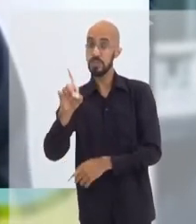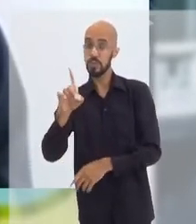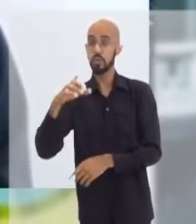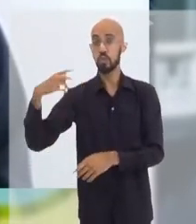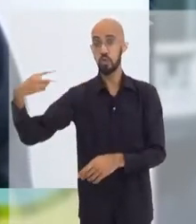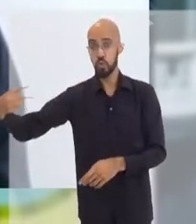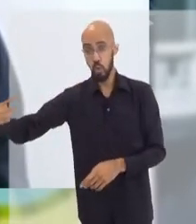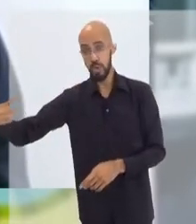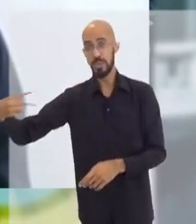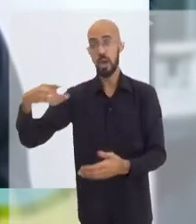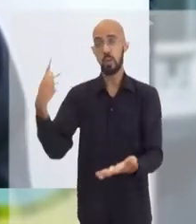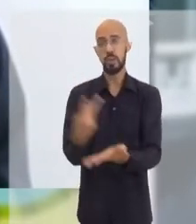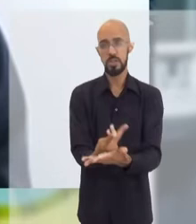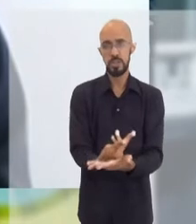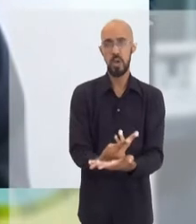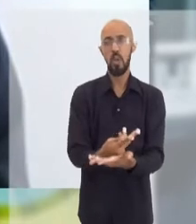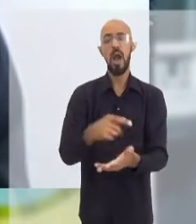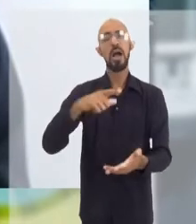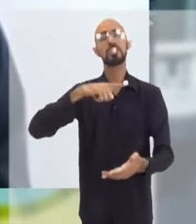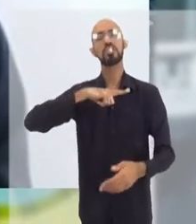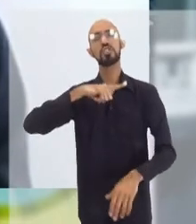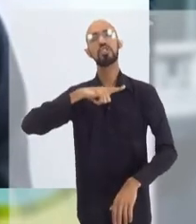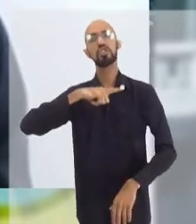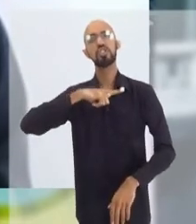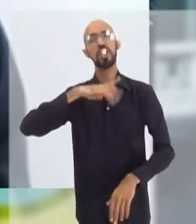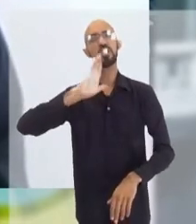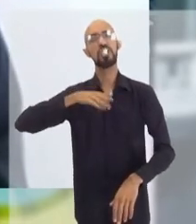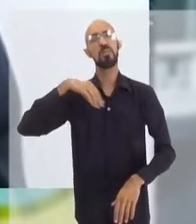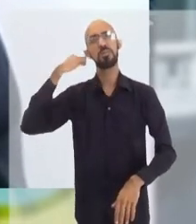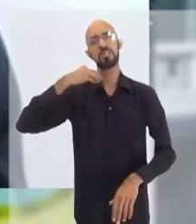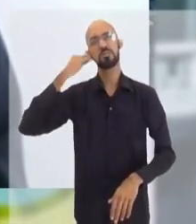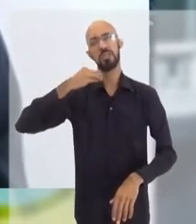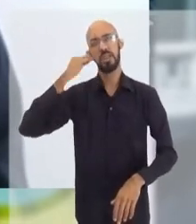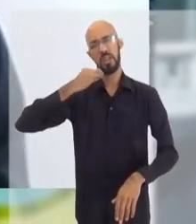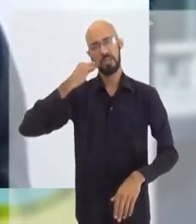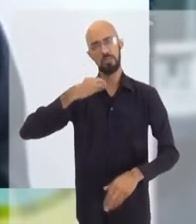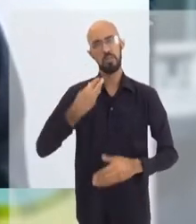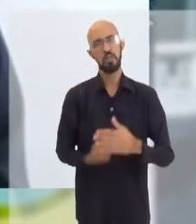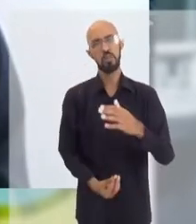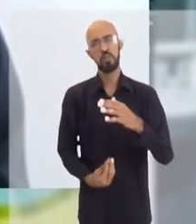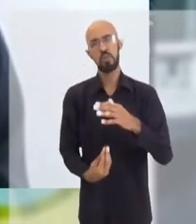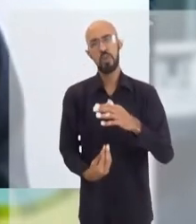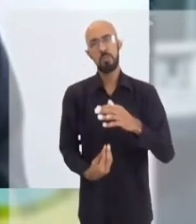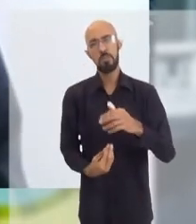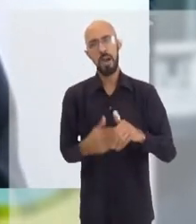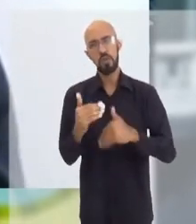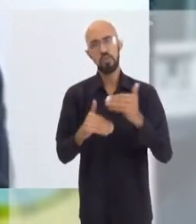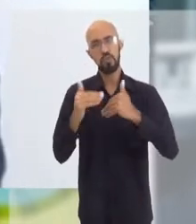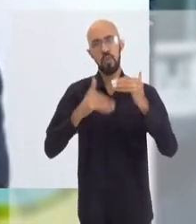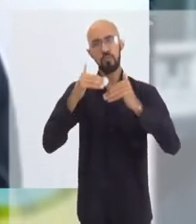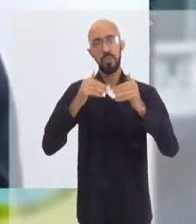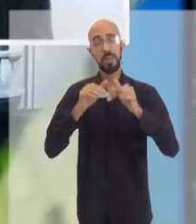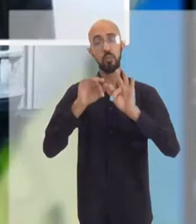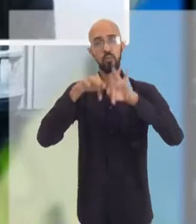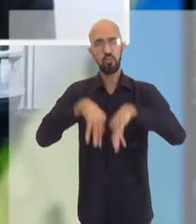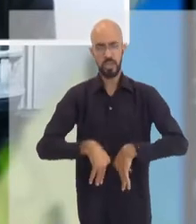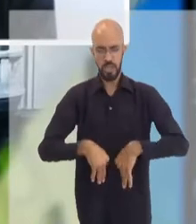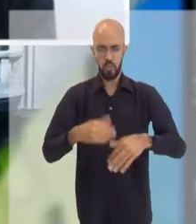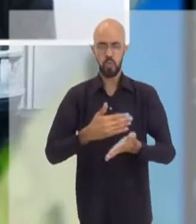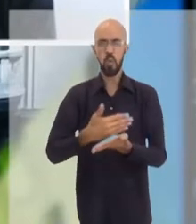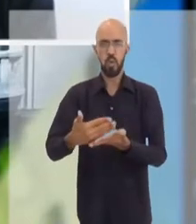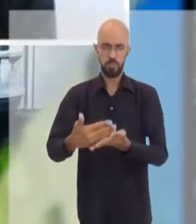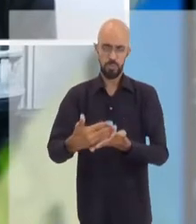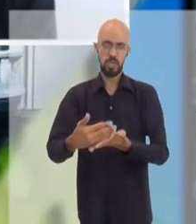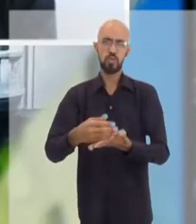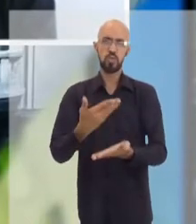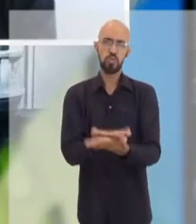nós já tivemos todo o asfalto, a estrada pavimentada para o desenvolvimento final, ou seja, o início dos estudos já em